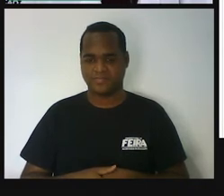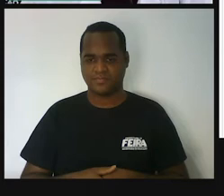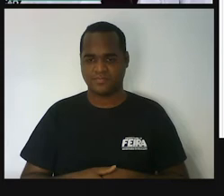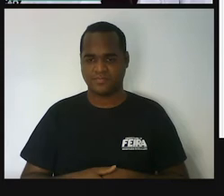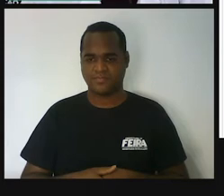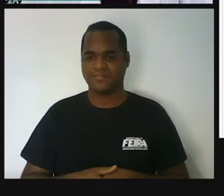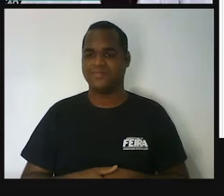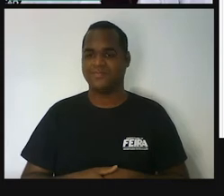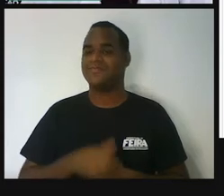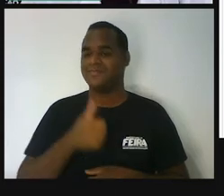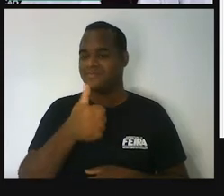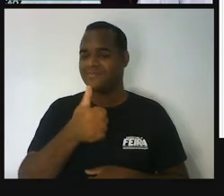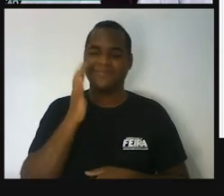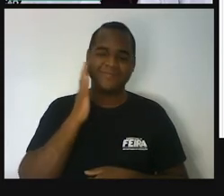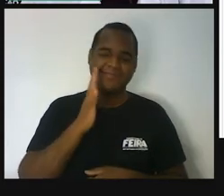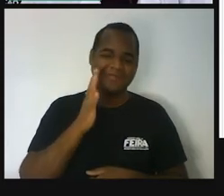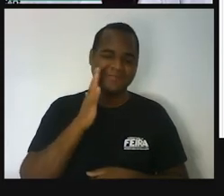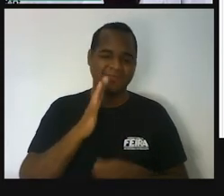Bacana.